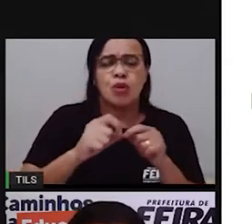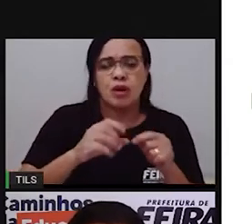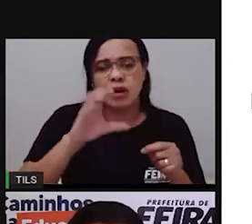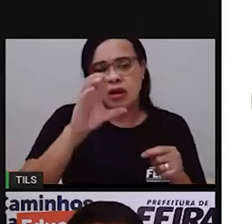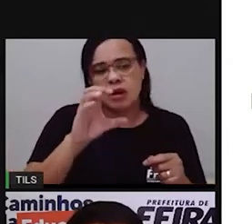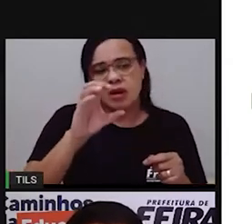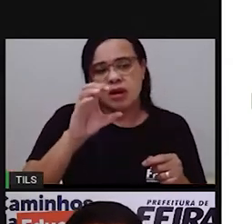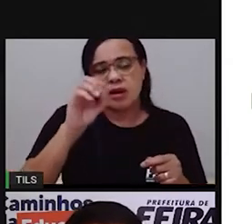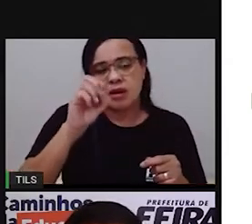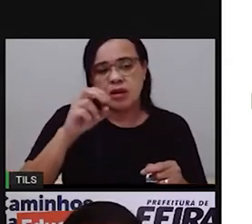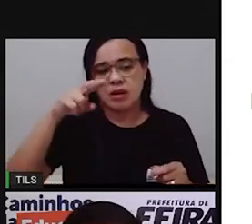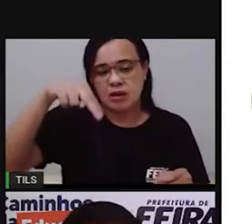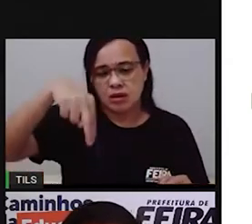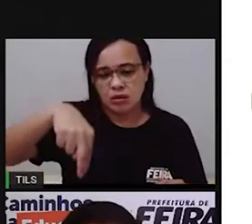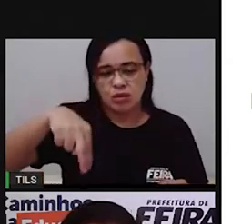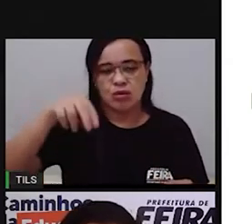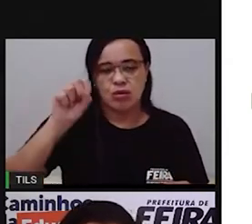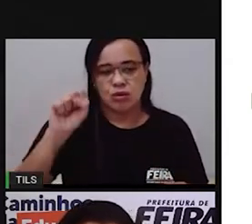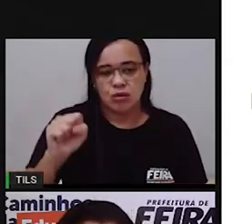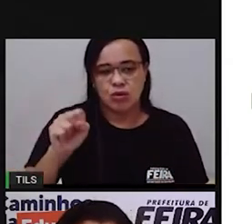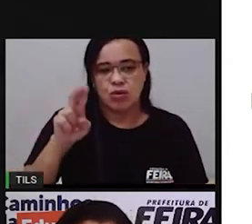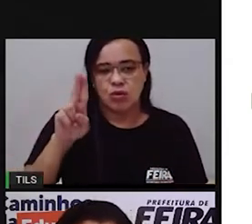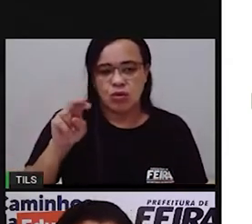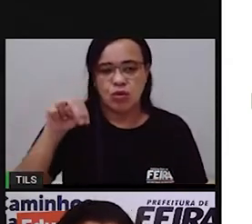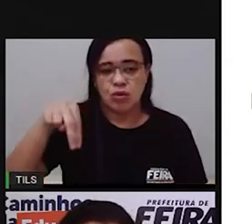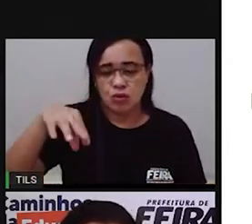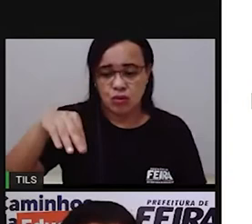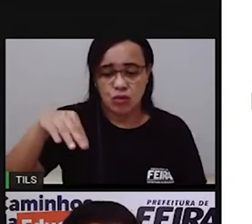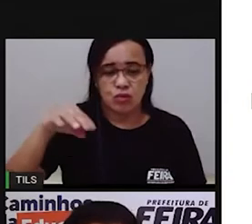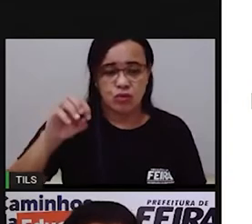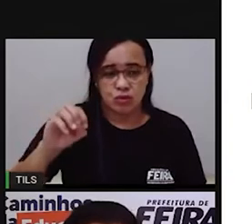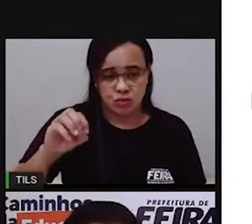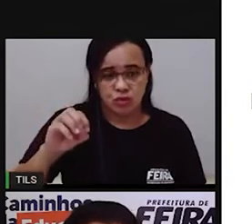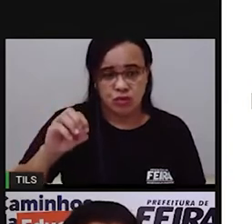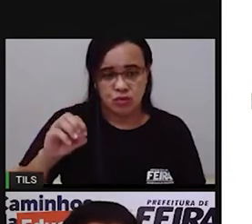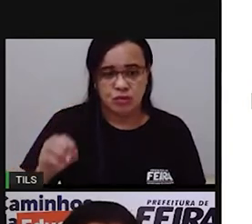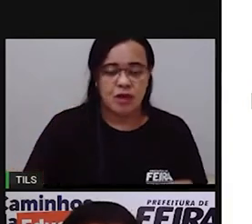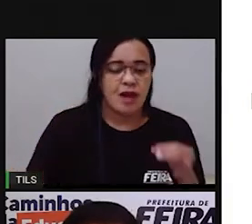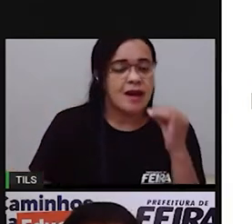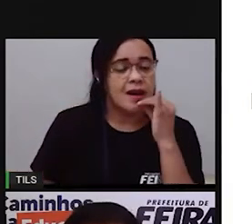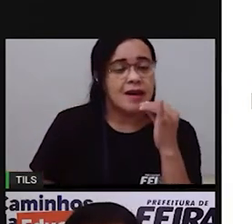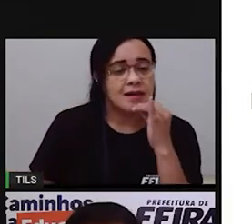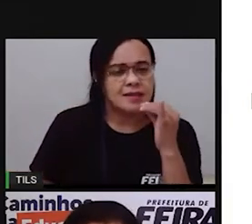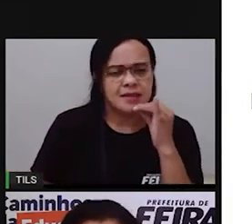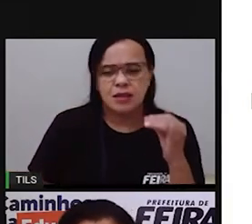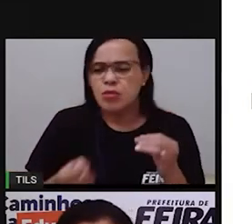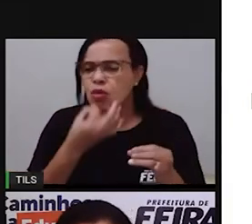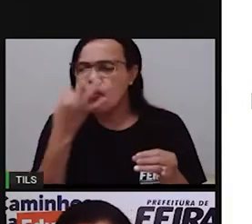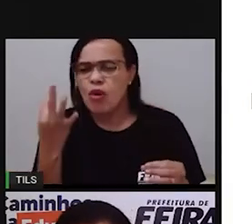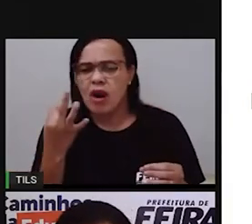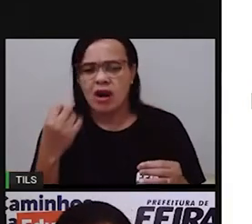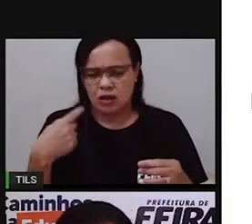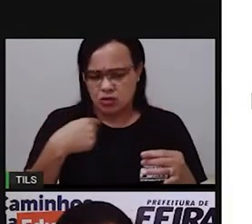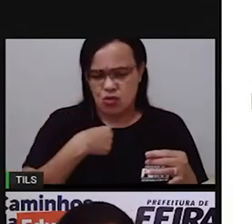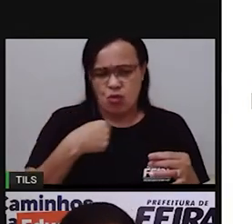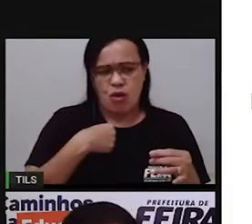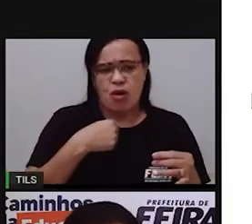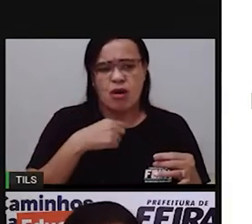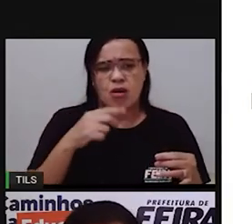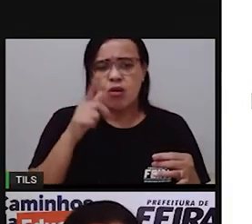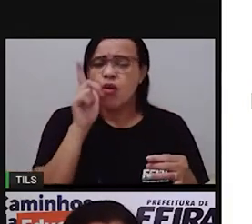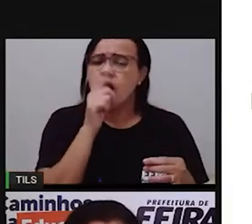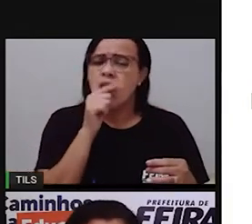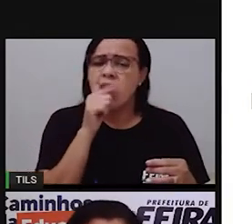aqui vem dizendo quantos metros cúbicos quantos litros de água a sua